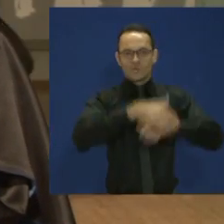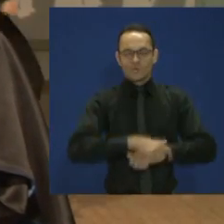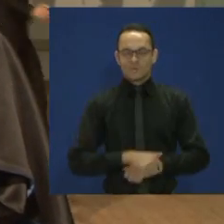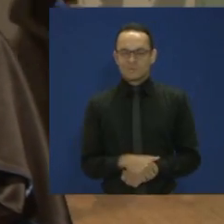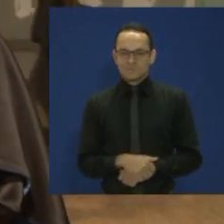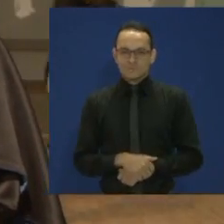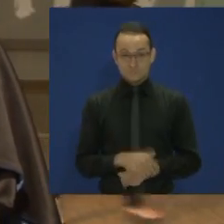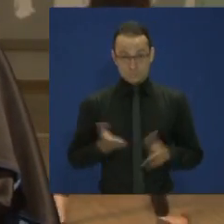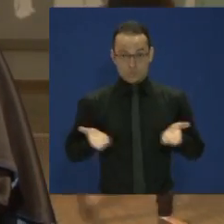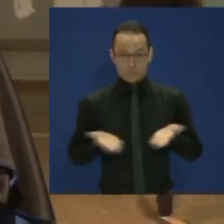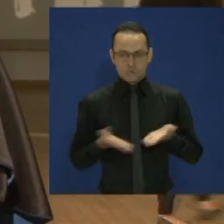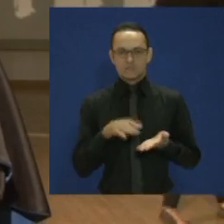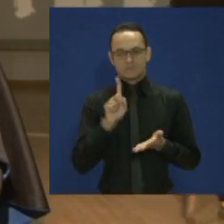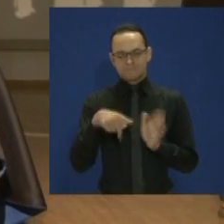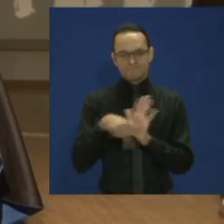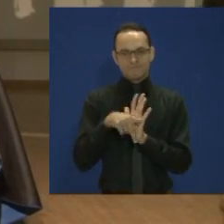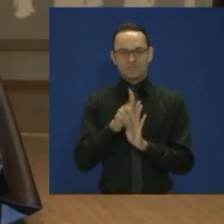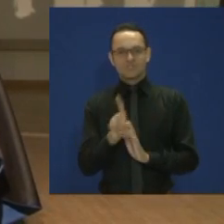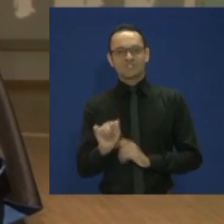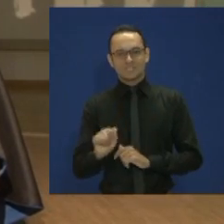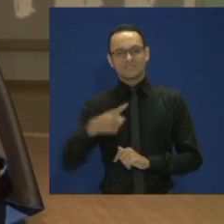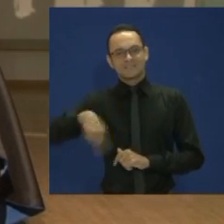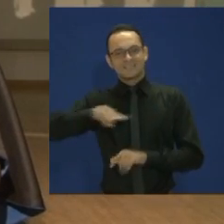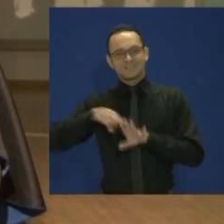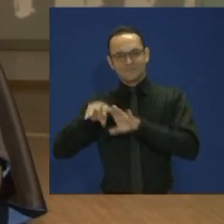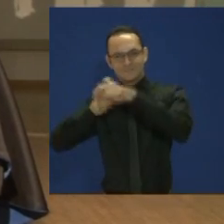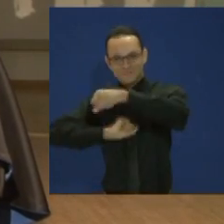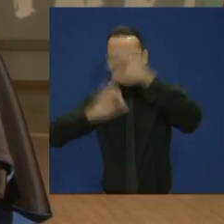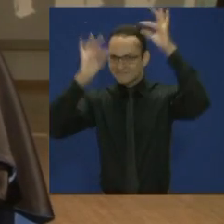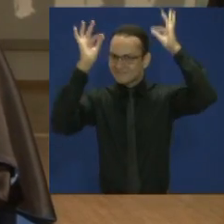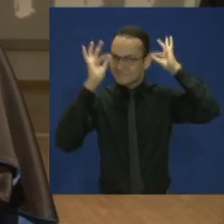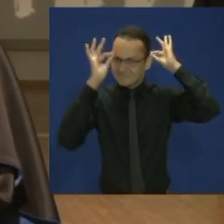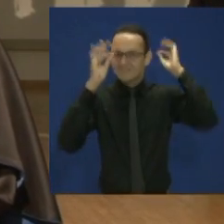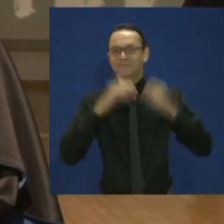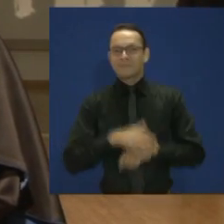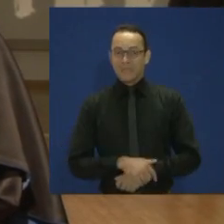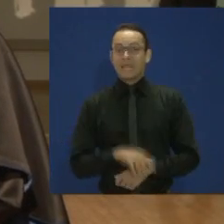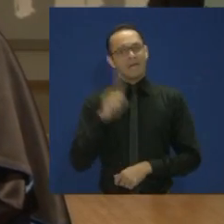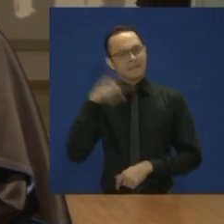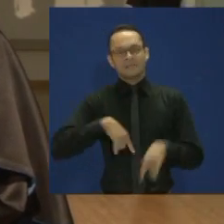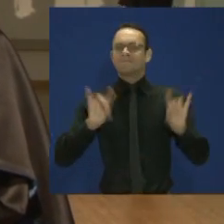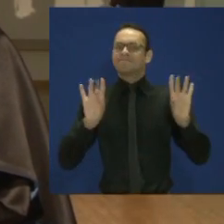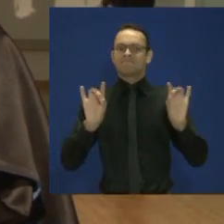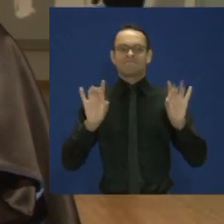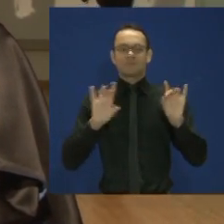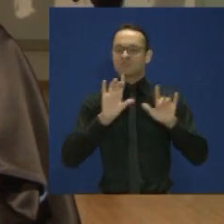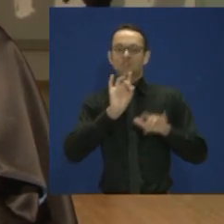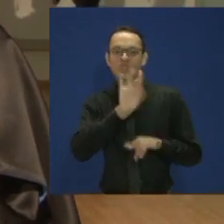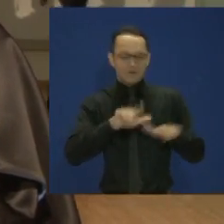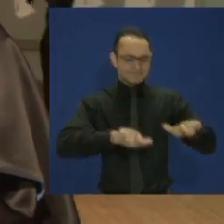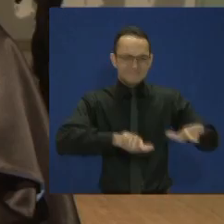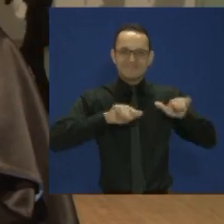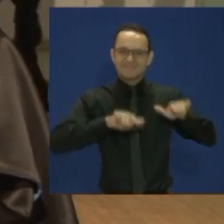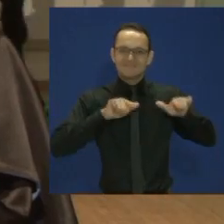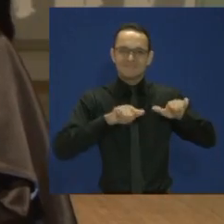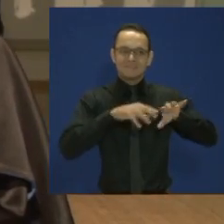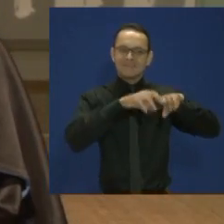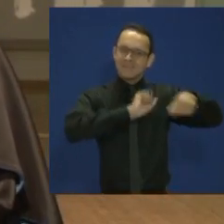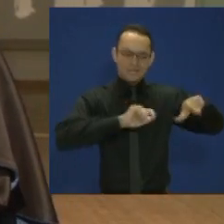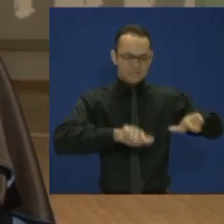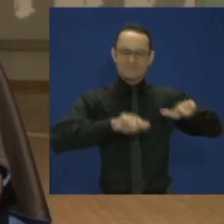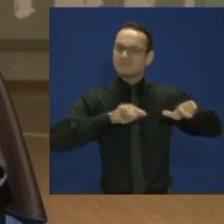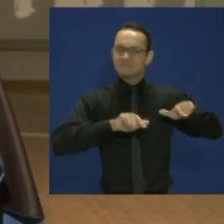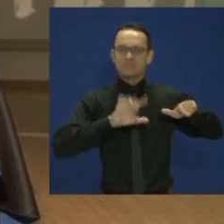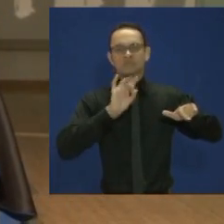é a data da nossa coroação. Seremos coroados por algo que vai muito além de um diploma que nos atesta uma profissão.